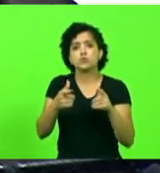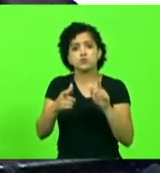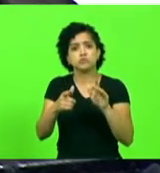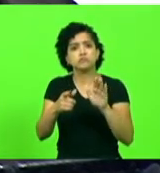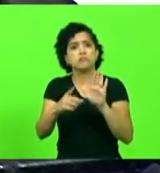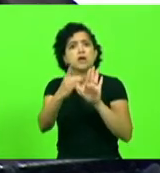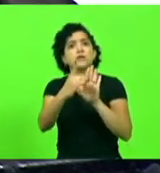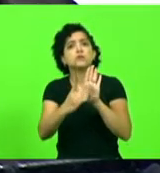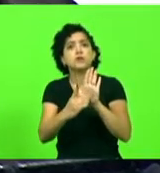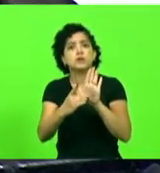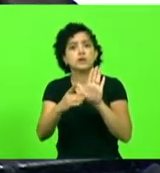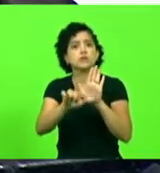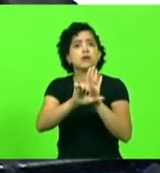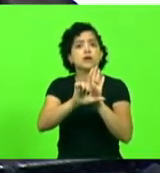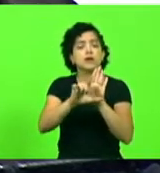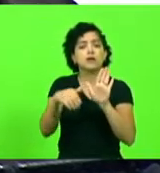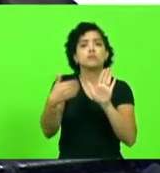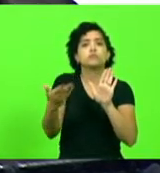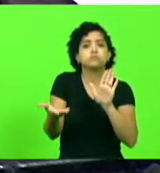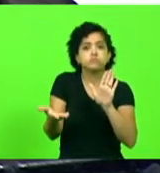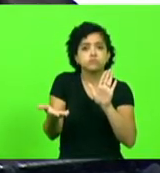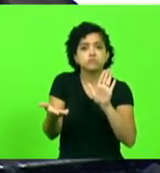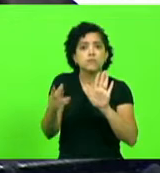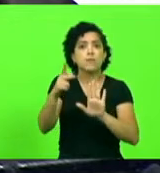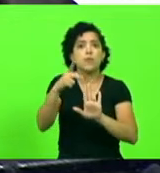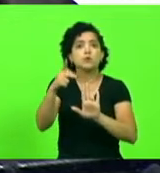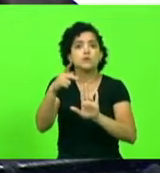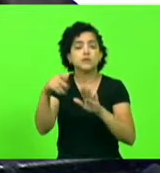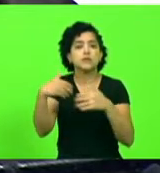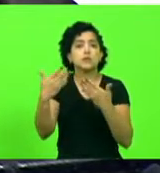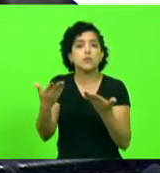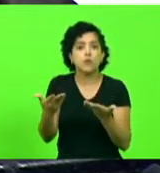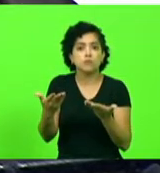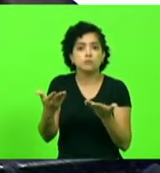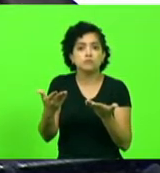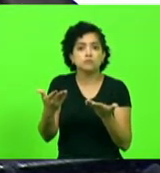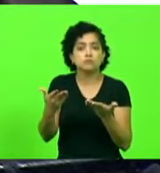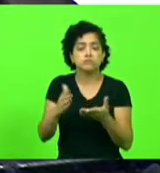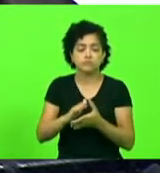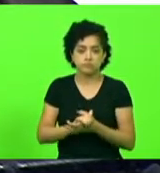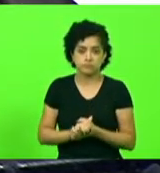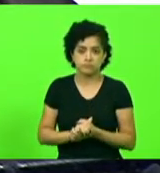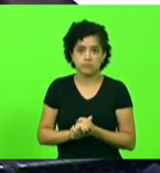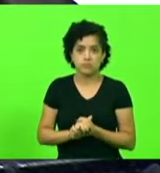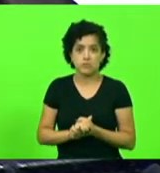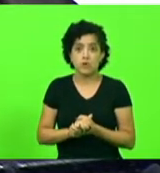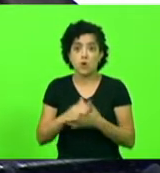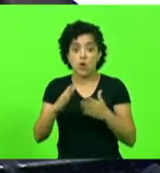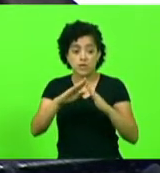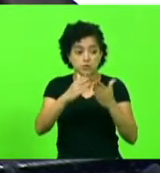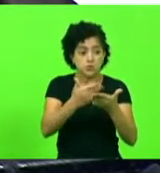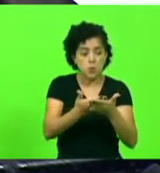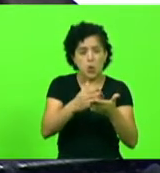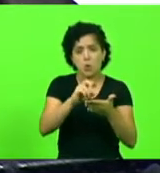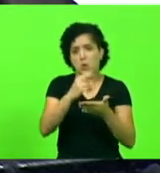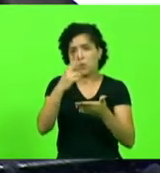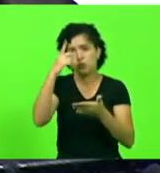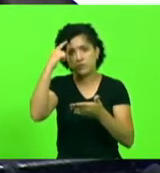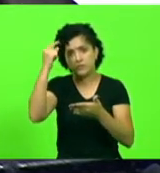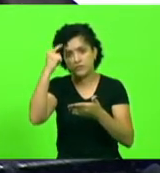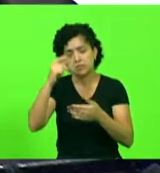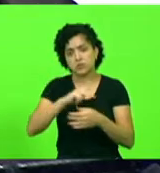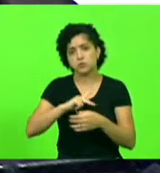na lei, onde está a portaria que permite a escola ou a universidade pública